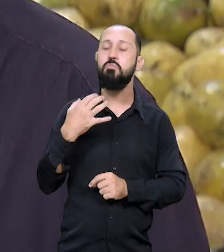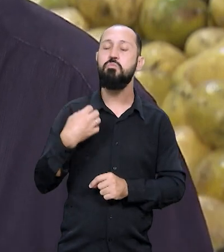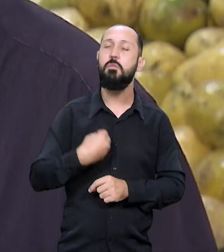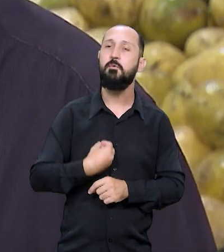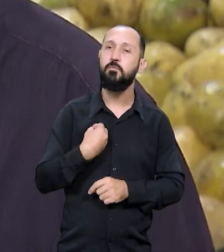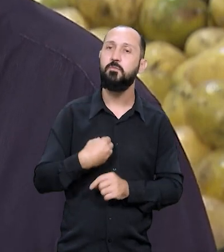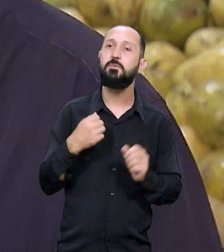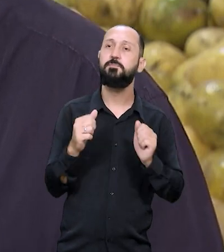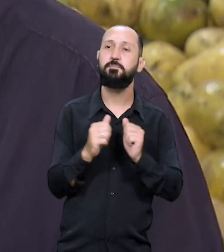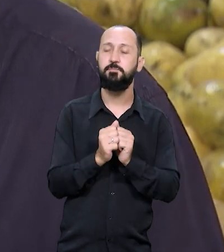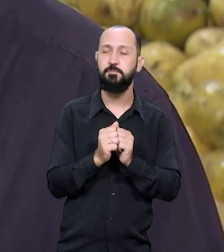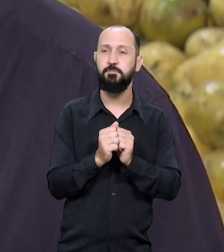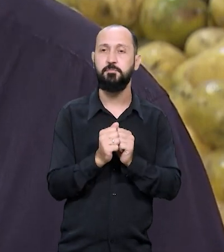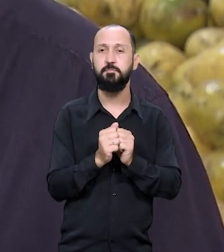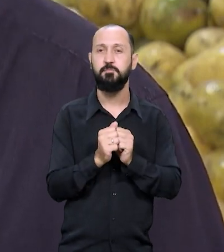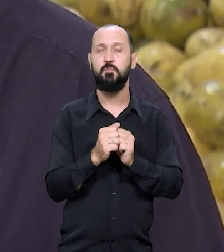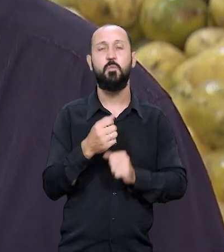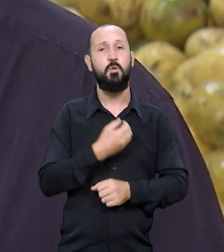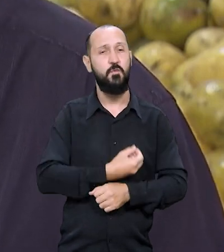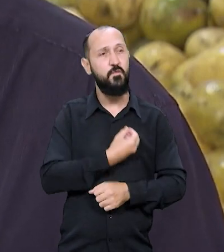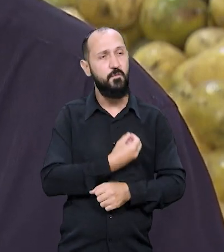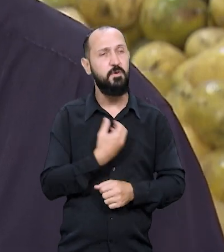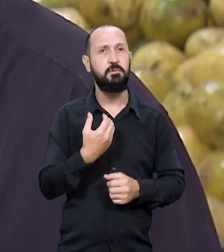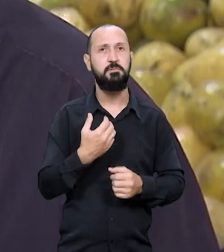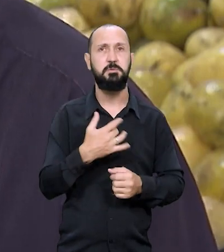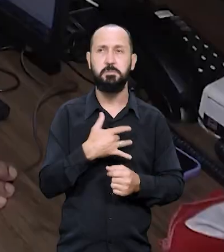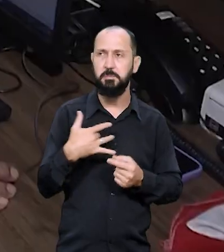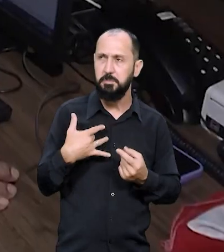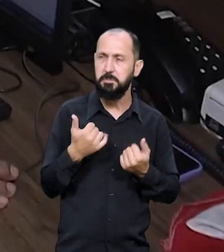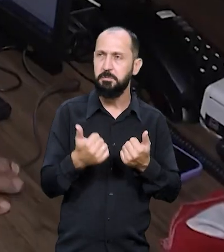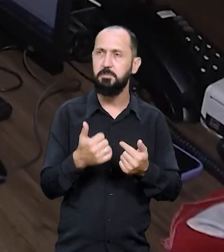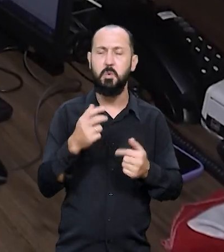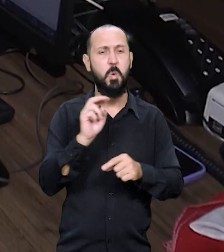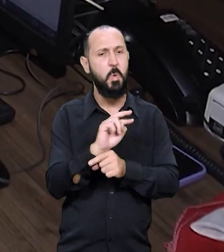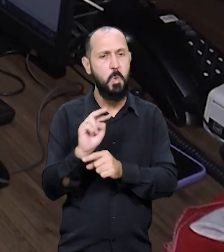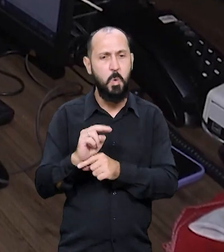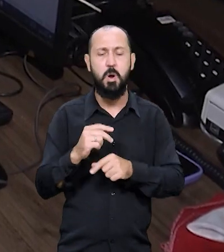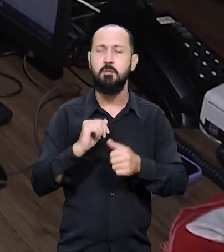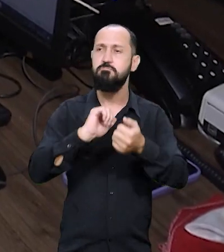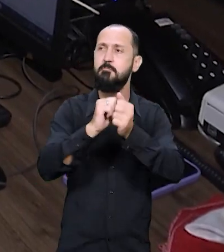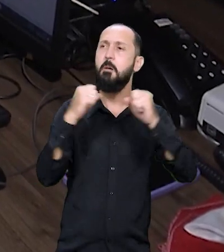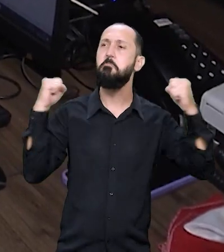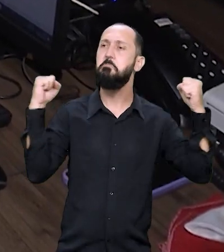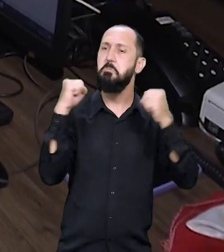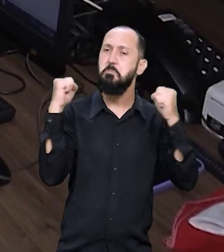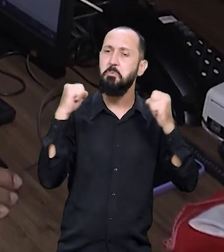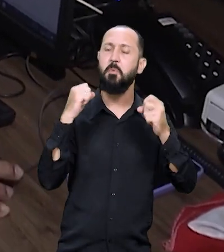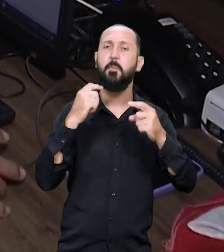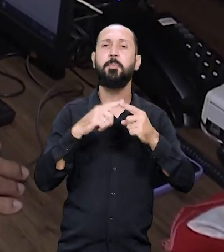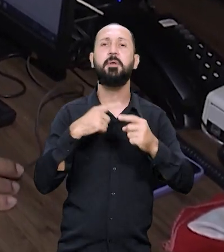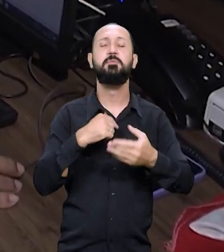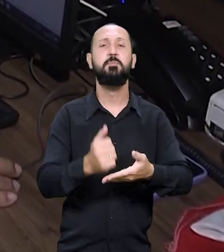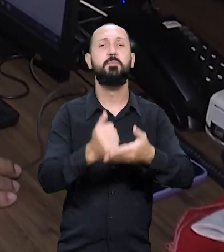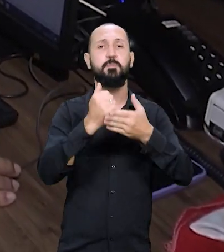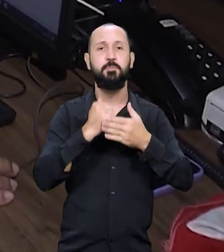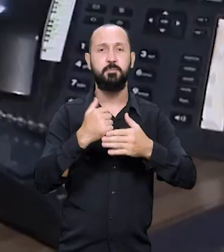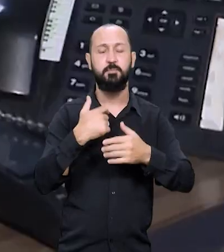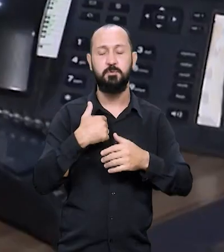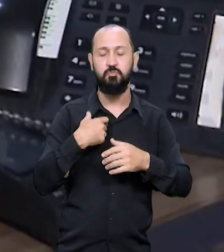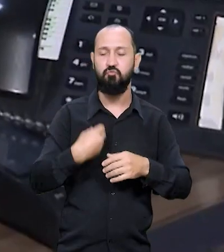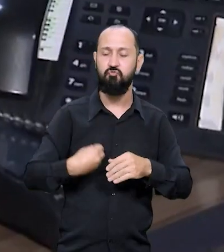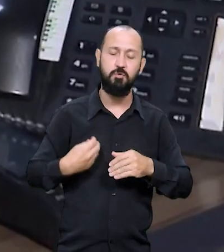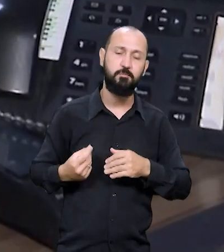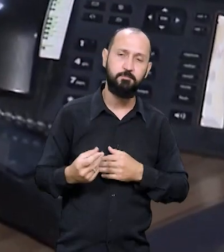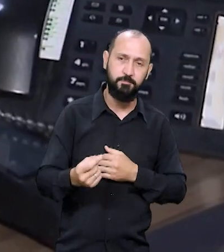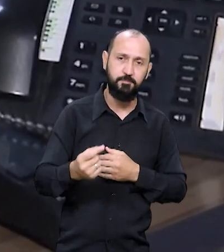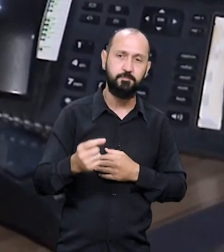mais eu vou procurar viver uma vida saudável, procurar me cuidar, fazer meus exercícios, porque isso ajuda na